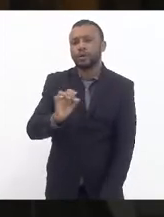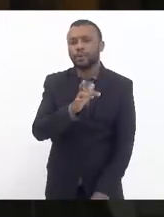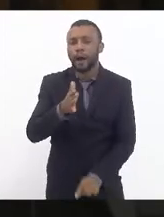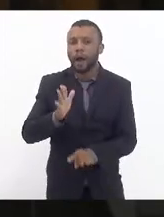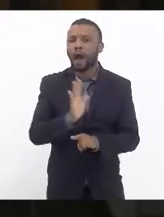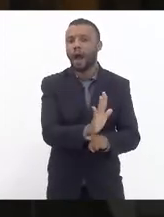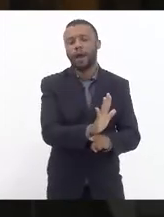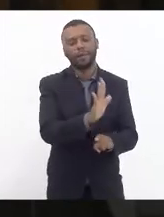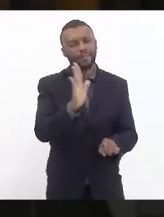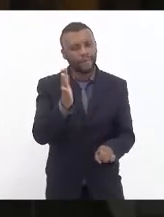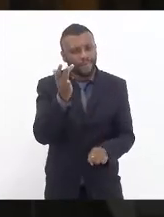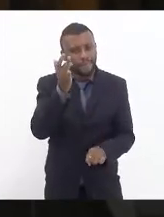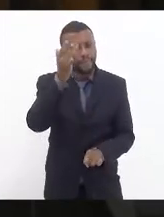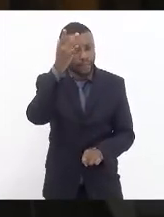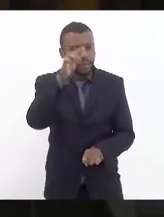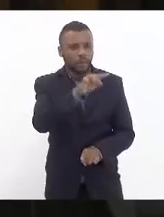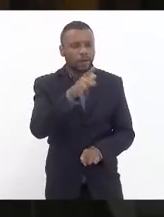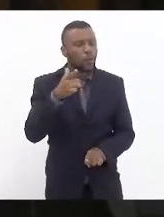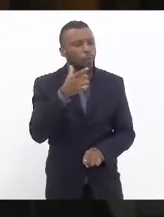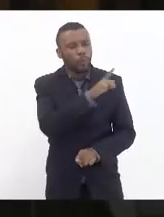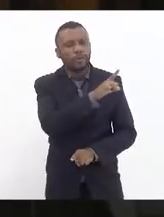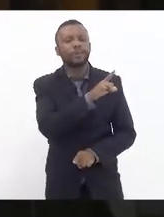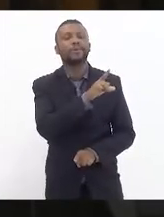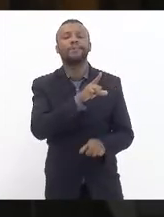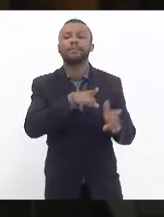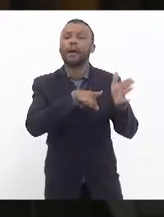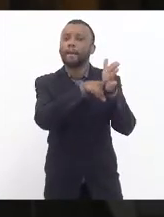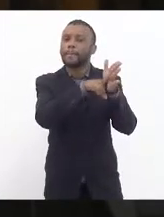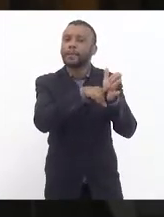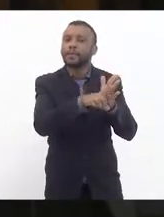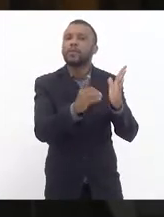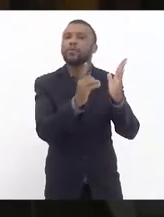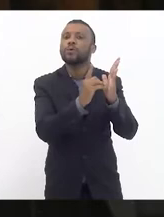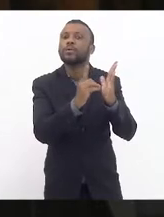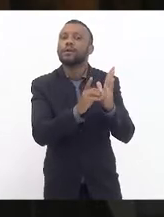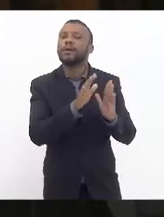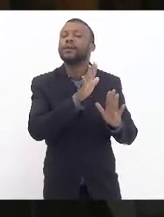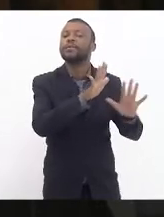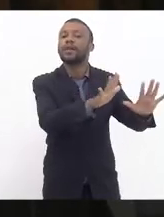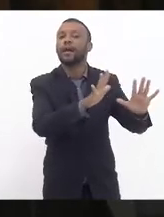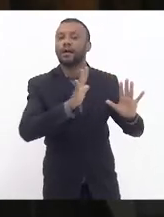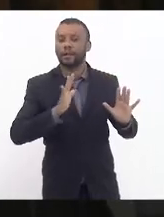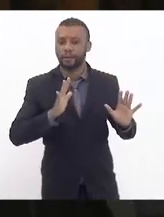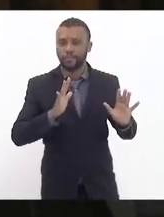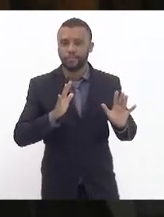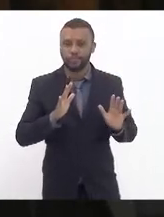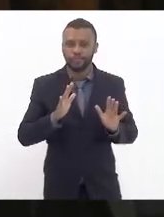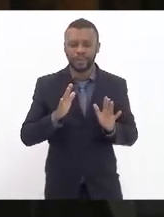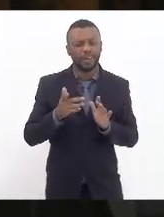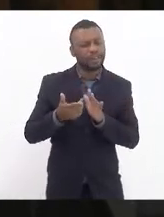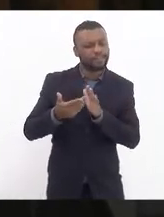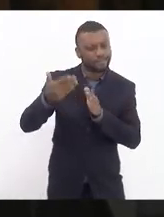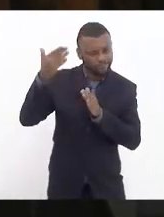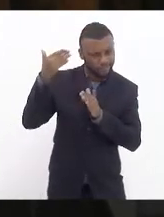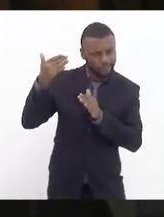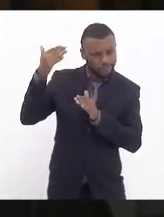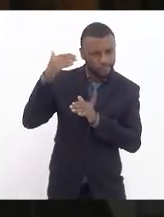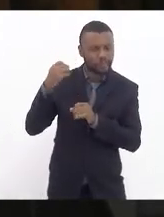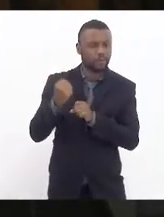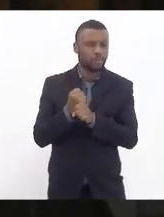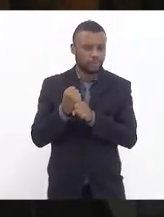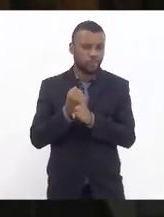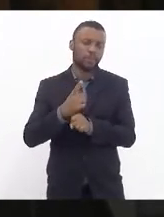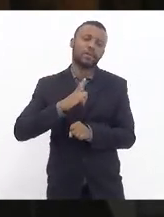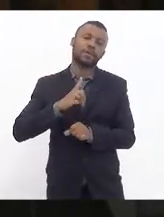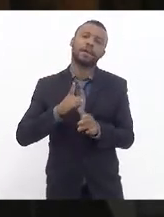estarem realizando a perícia junto ao Detran. Anteriormente, alguns anos atrás, tinha perícia,